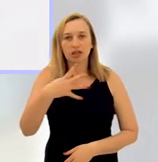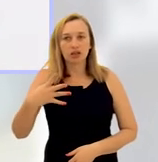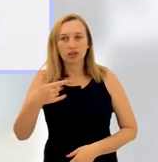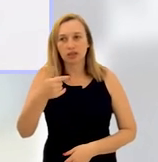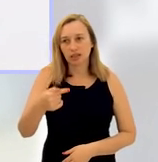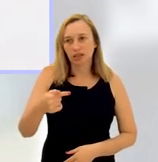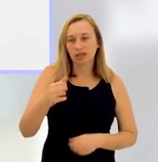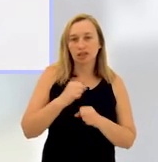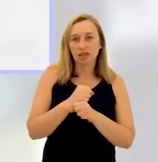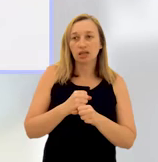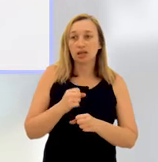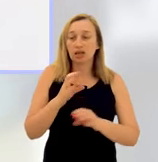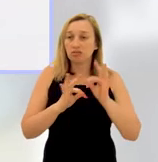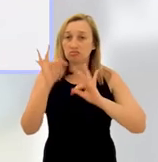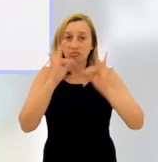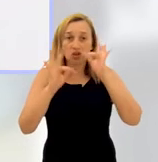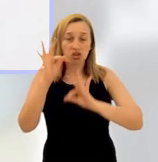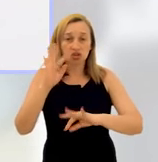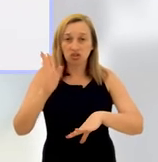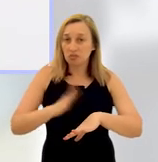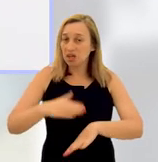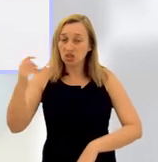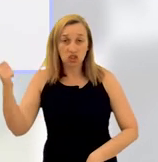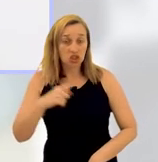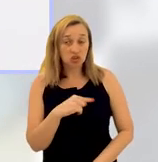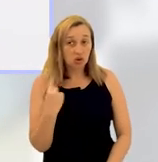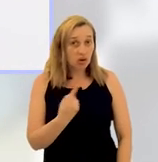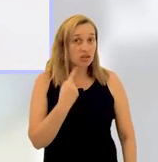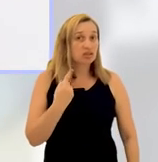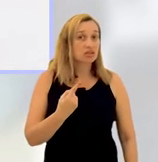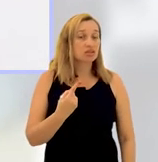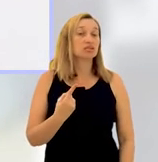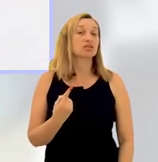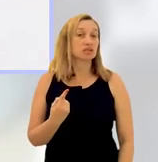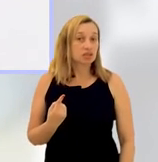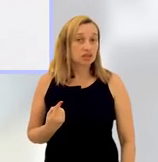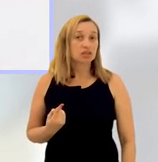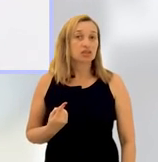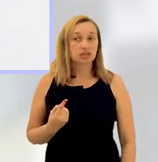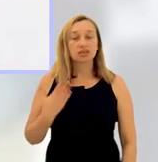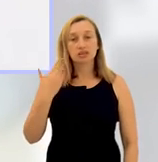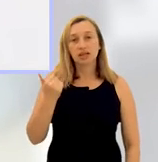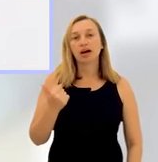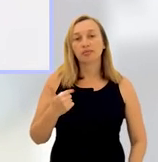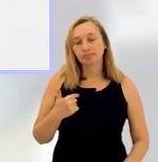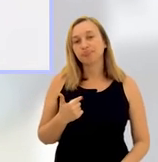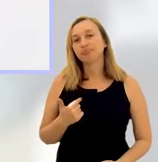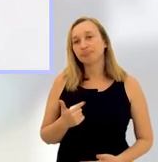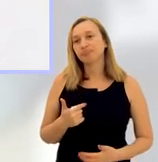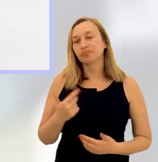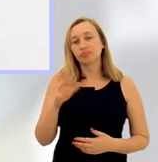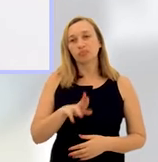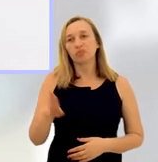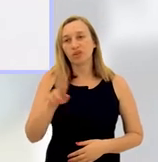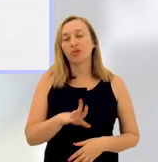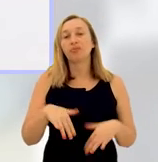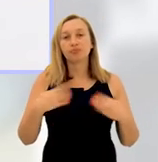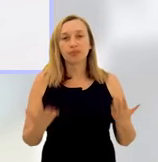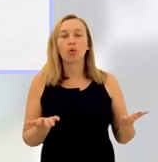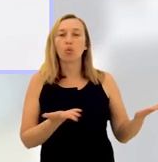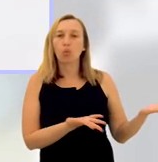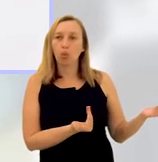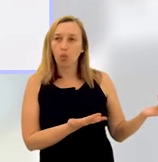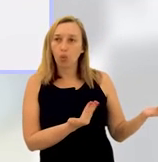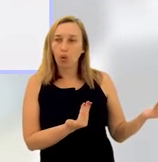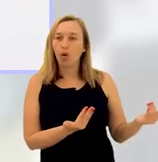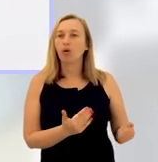7 anos, eles manipulam a tecnologia muito melhor que a nossa. Meu filho de 7 anos manipula muito melhor que a nossa, né? Então,